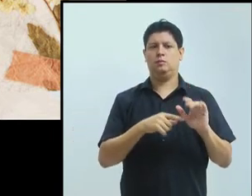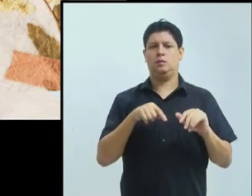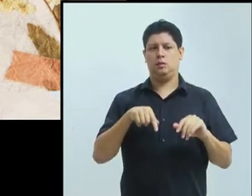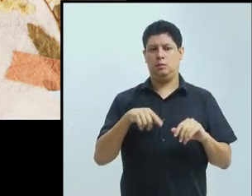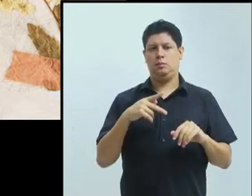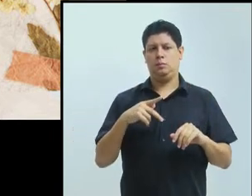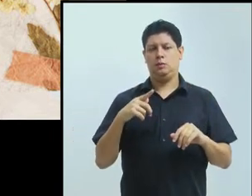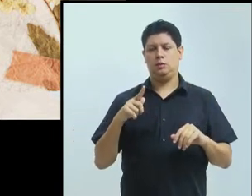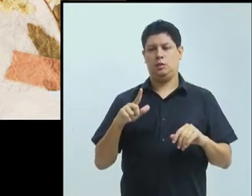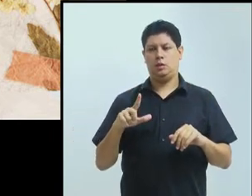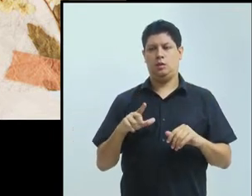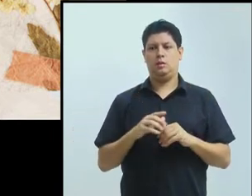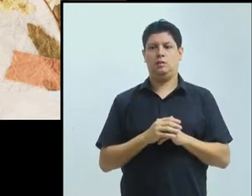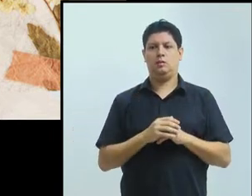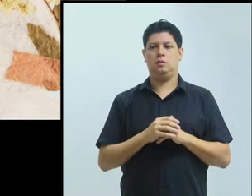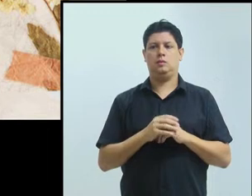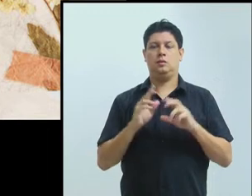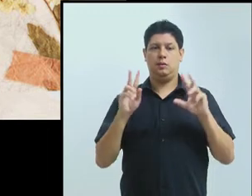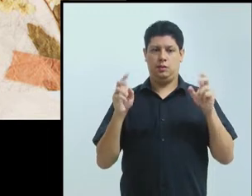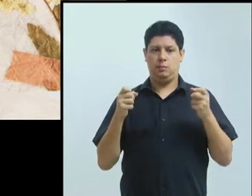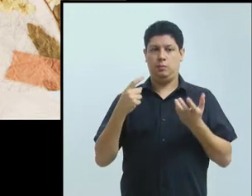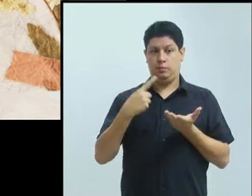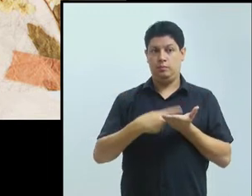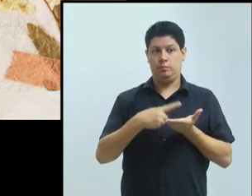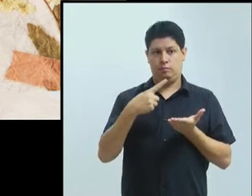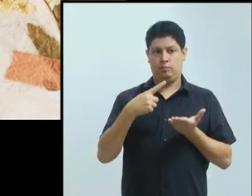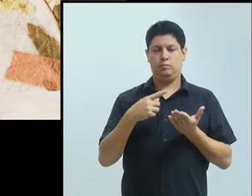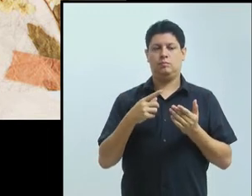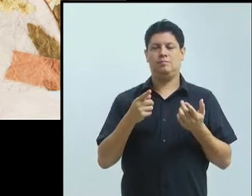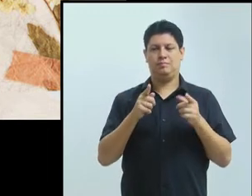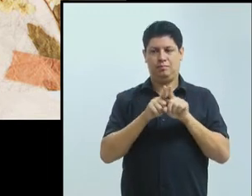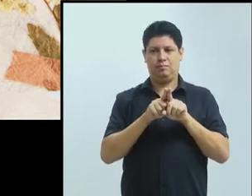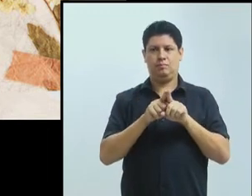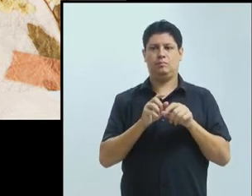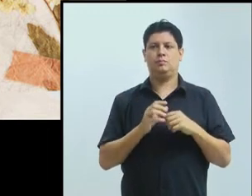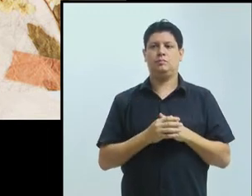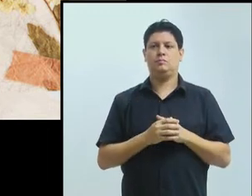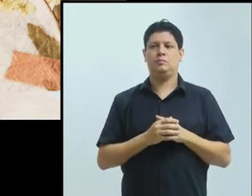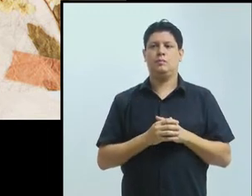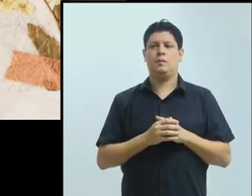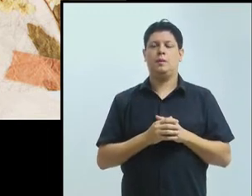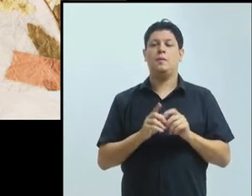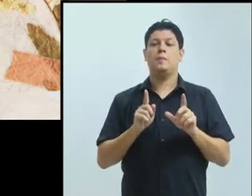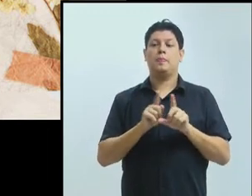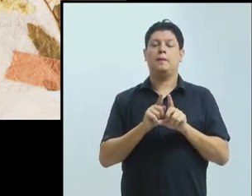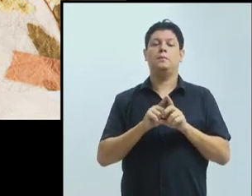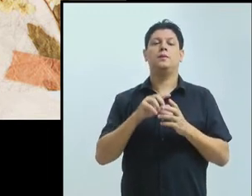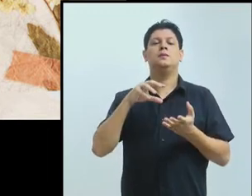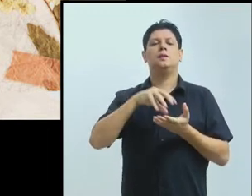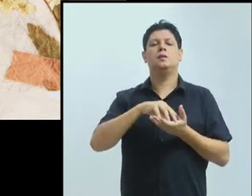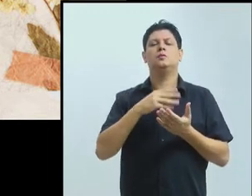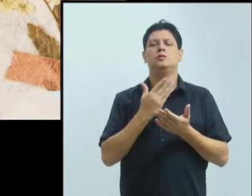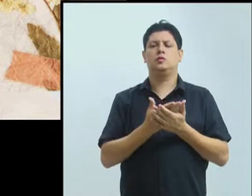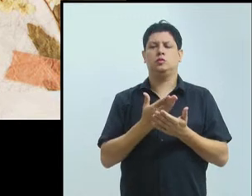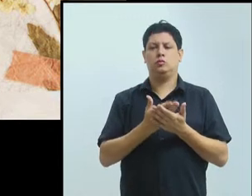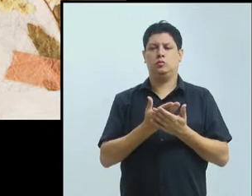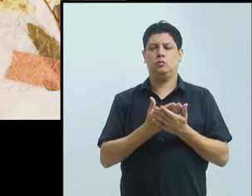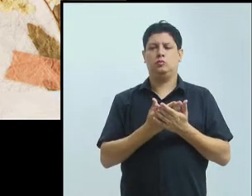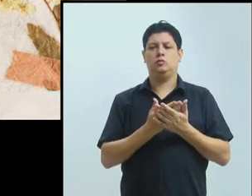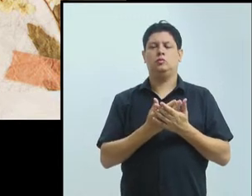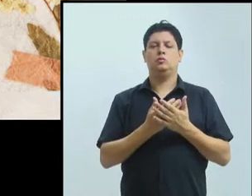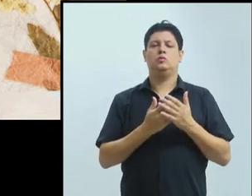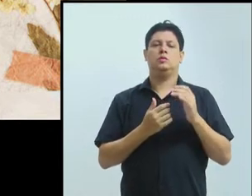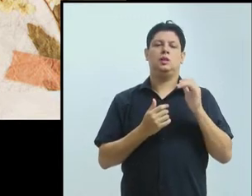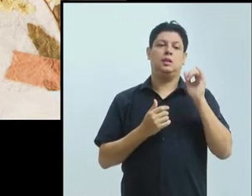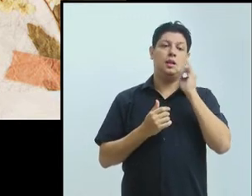o Centro de Estudos Comparados Ítalo-Luso-Brasileiros, que é coordenado por ela,